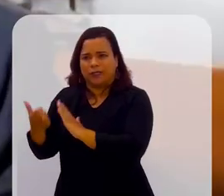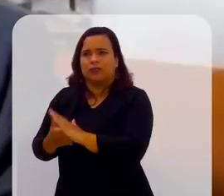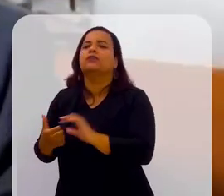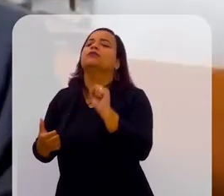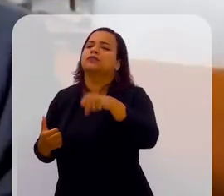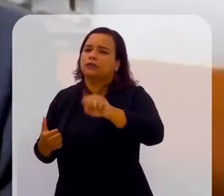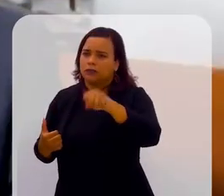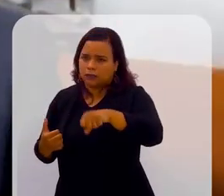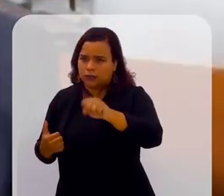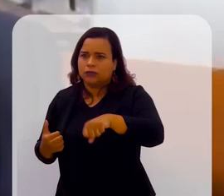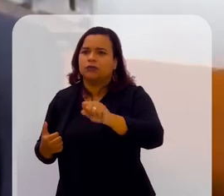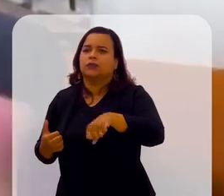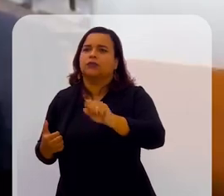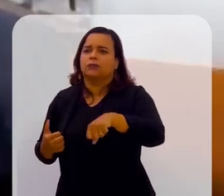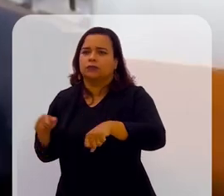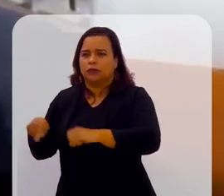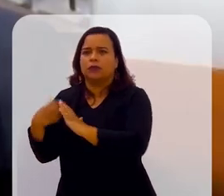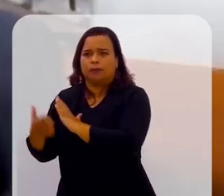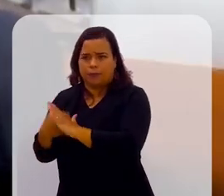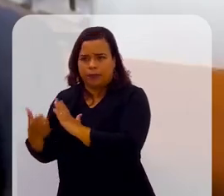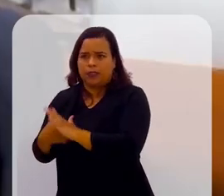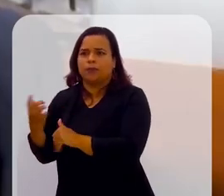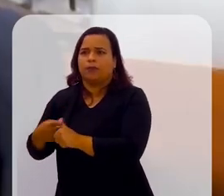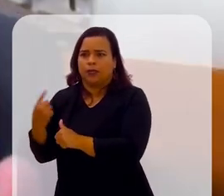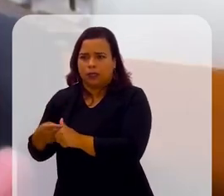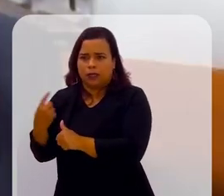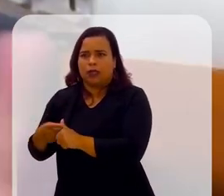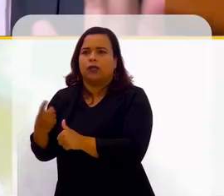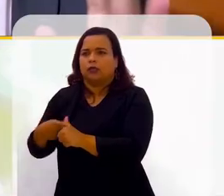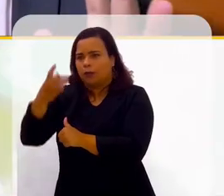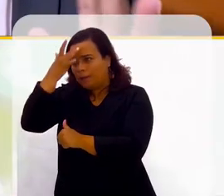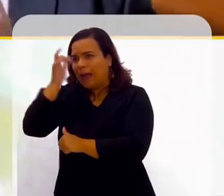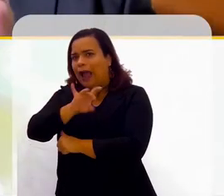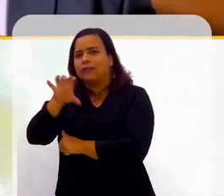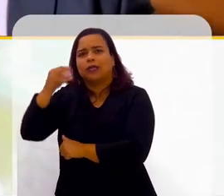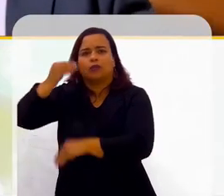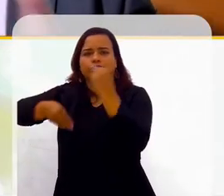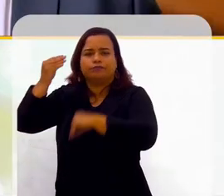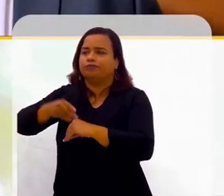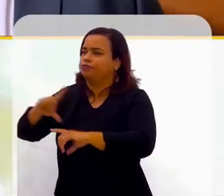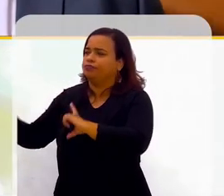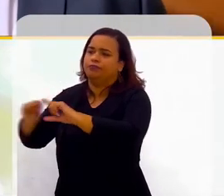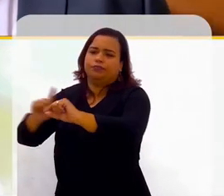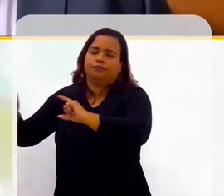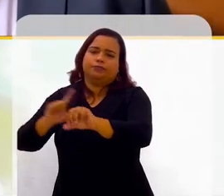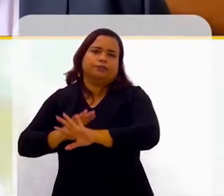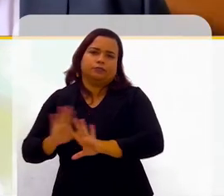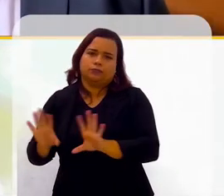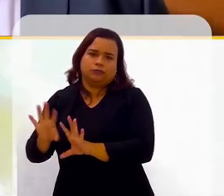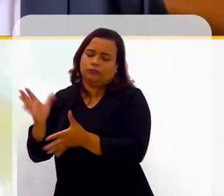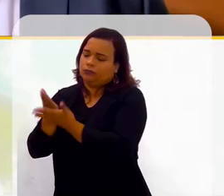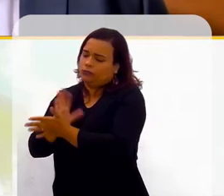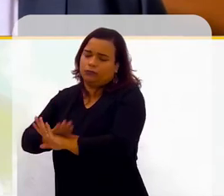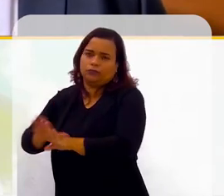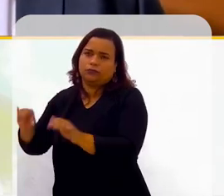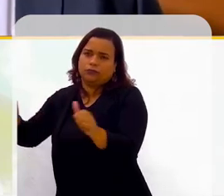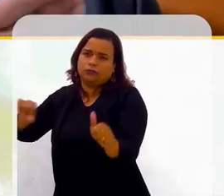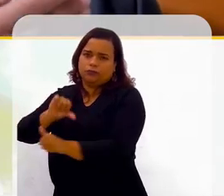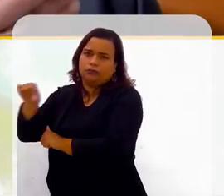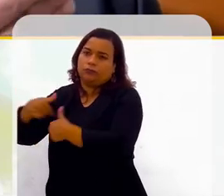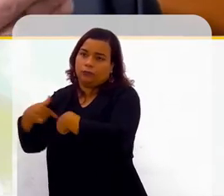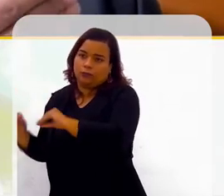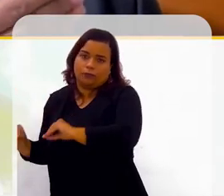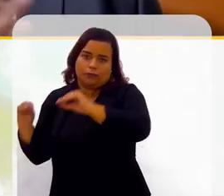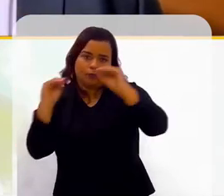essa primeira empresa de consultoria, ela morreu. As pessoas se separaram, vamos dizer assim, né? Sim, E cada um foi... E aí, você foi